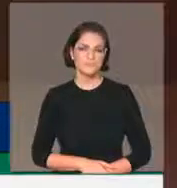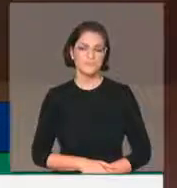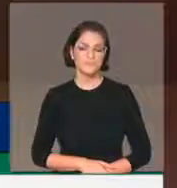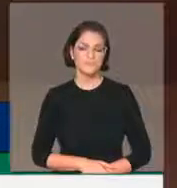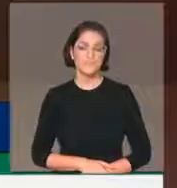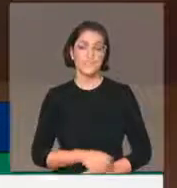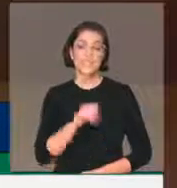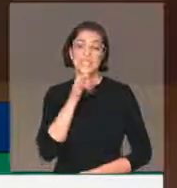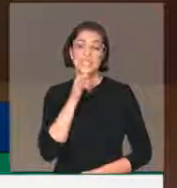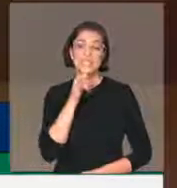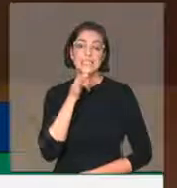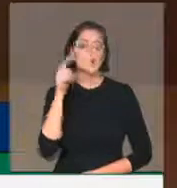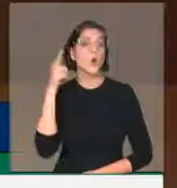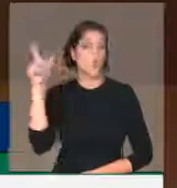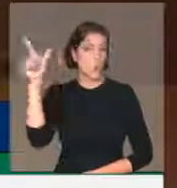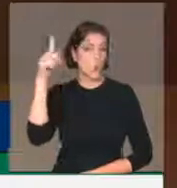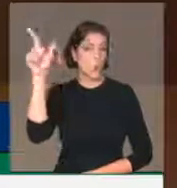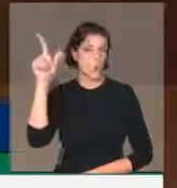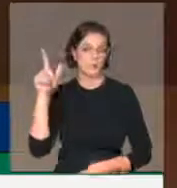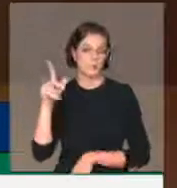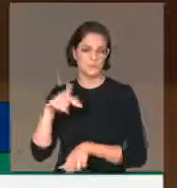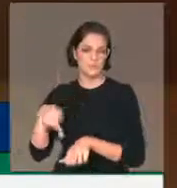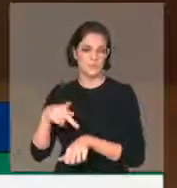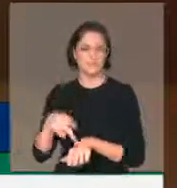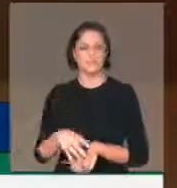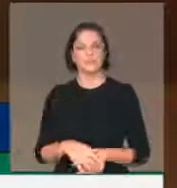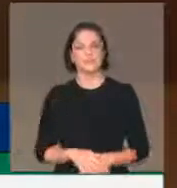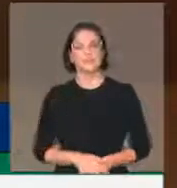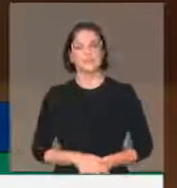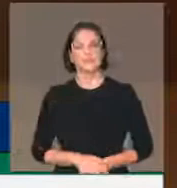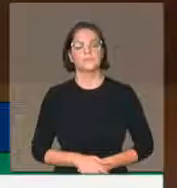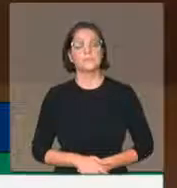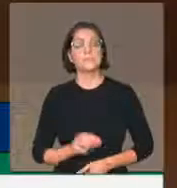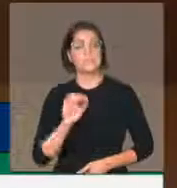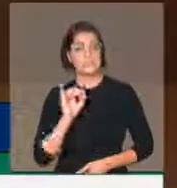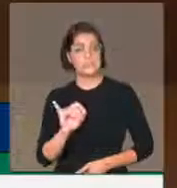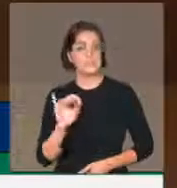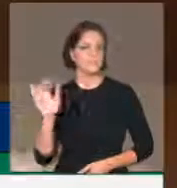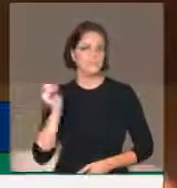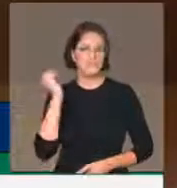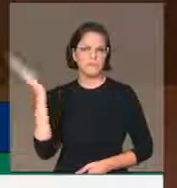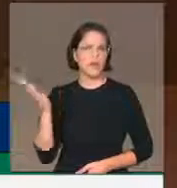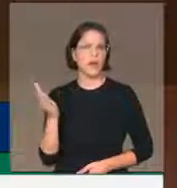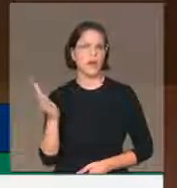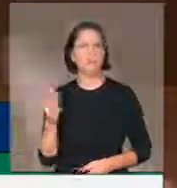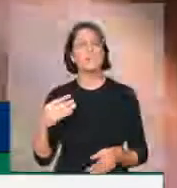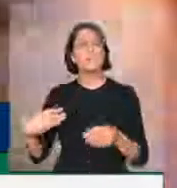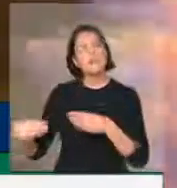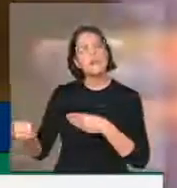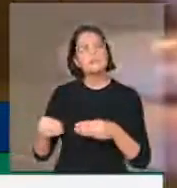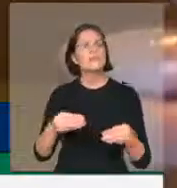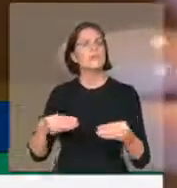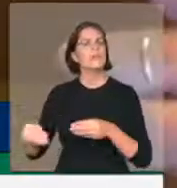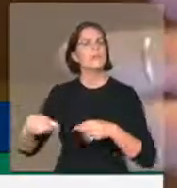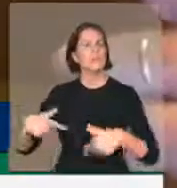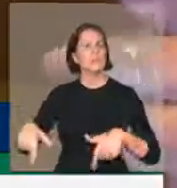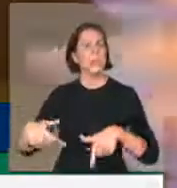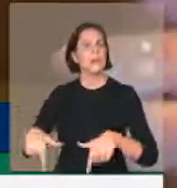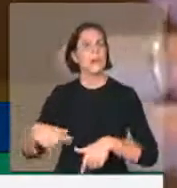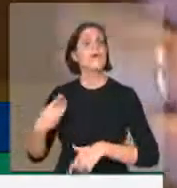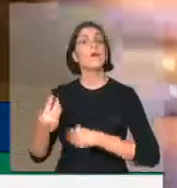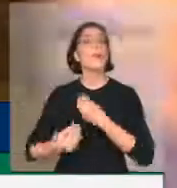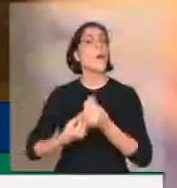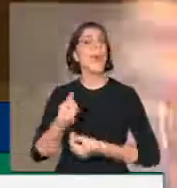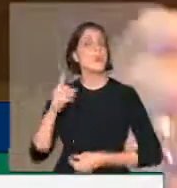se dão conta de que nos países em que a legislação trabalhista é mais flexível, há duas condições diferentes.